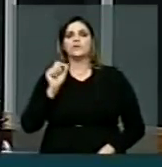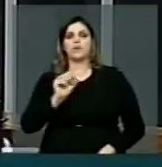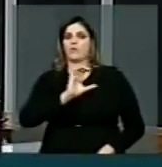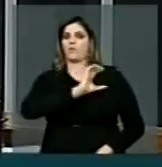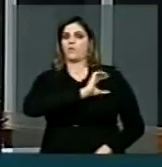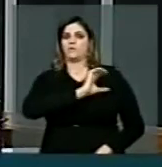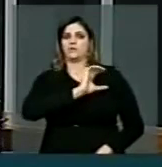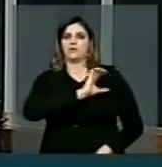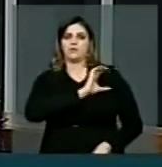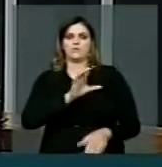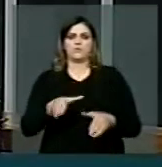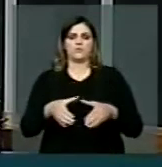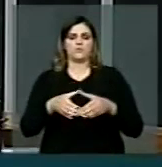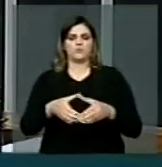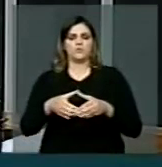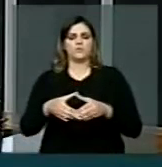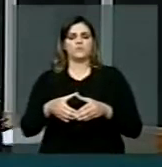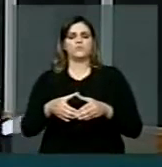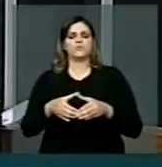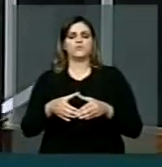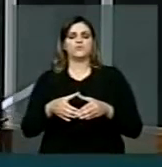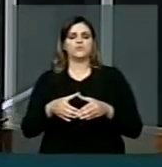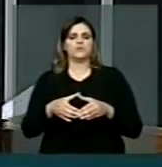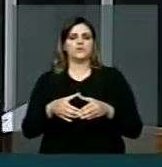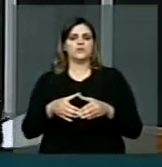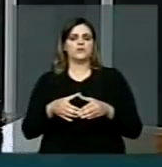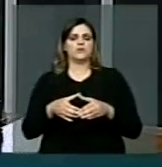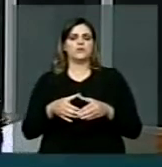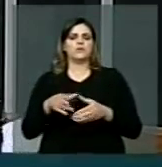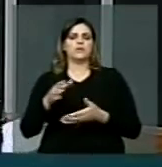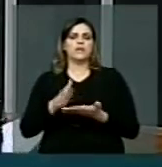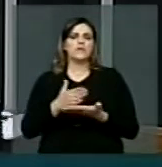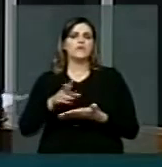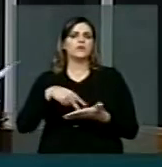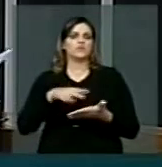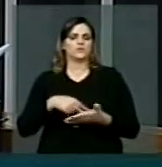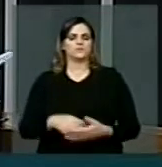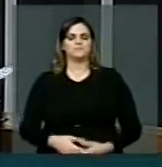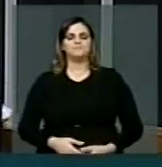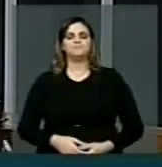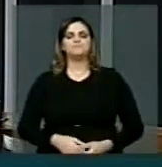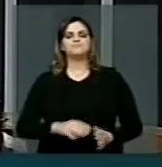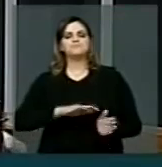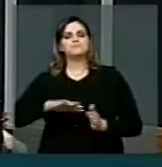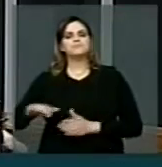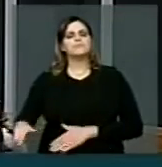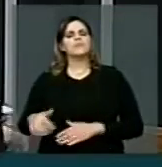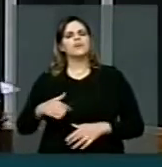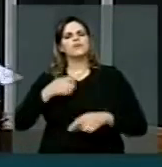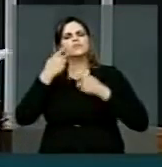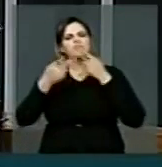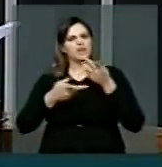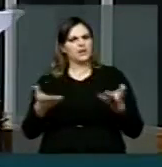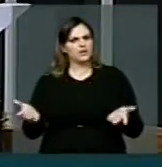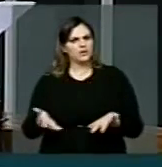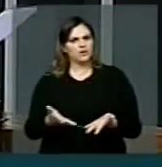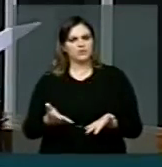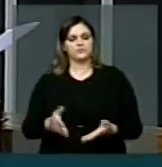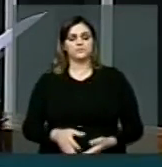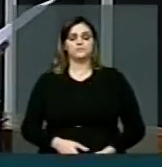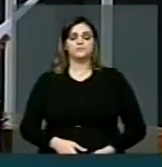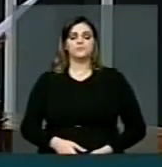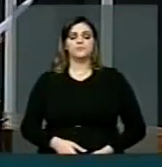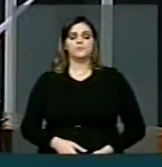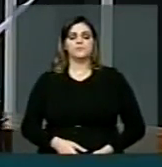coordenadora da Frente Parlamentar do livro e da leitura. Quero ainda aqui, senhor presidente, também aqui